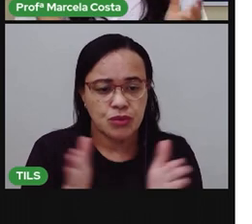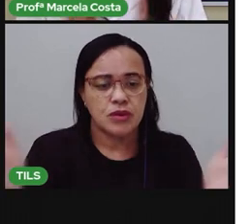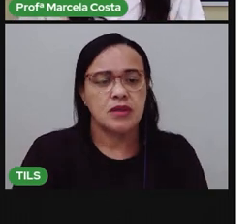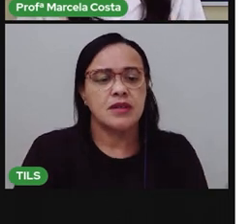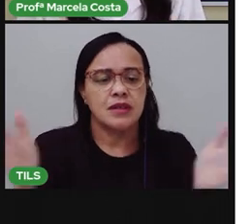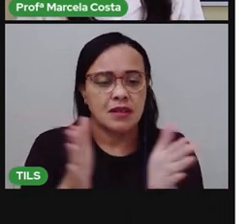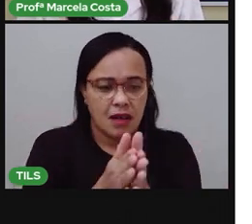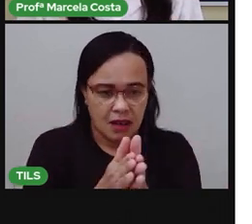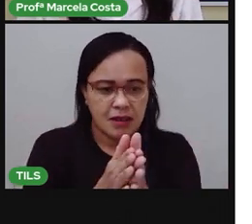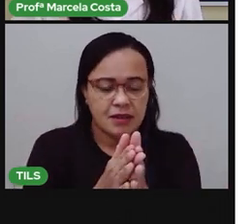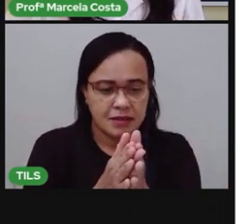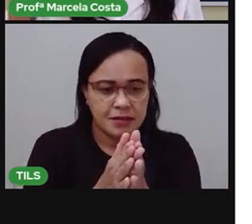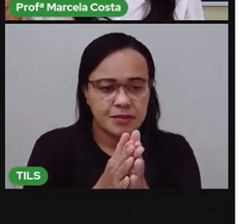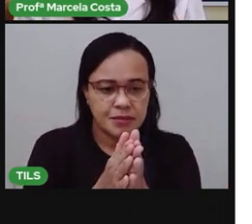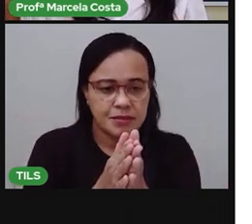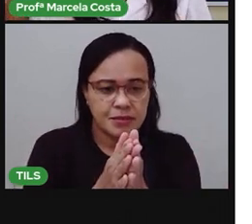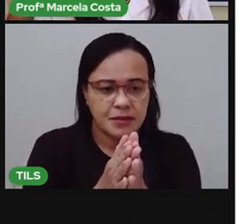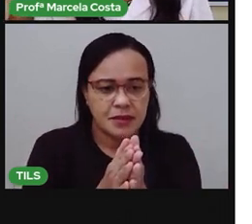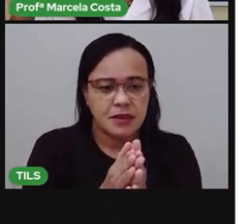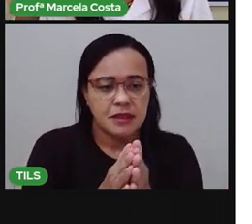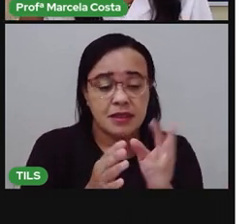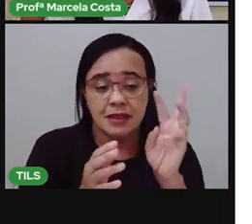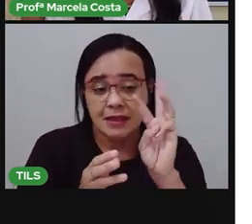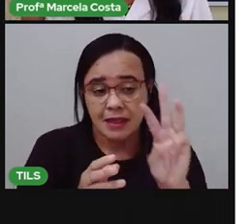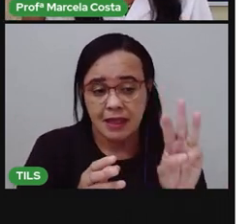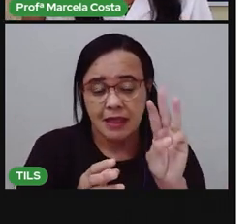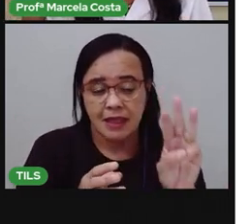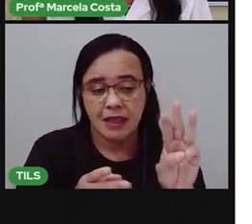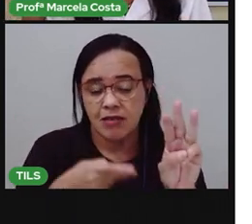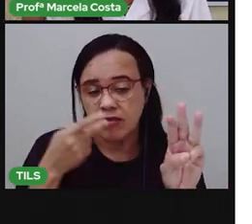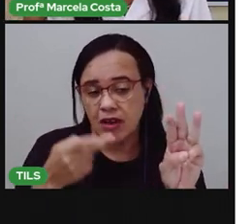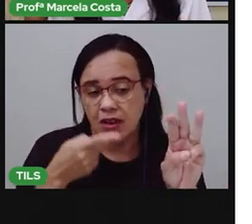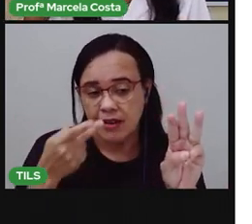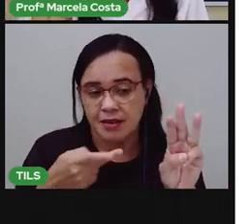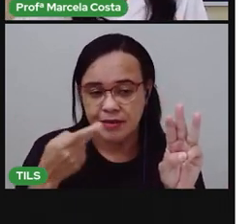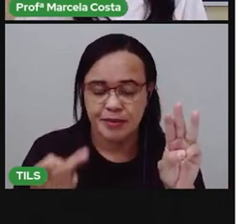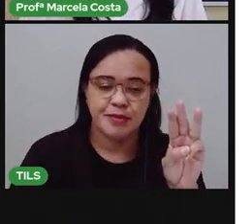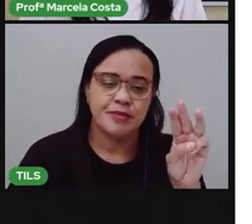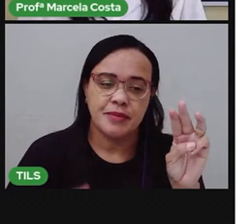-C-A. Ó. Três vezes.